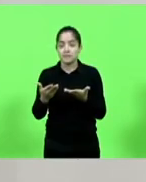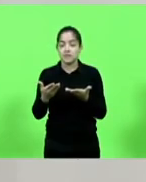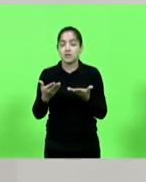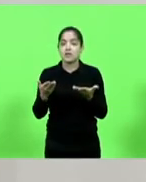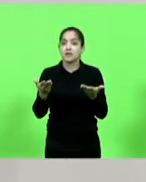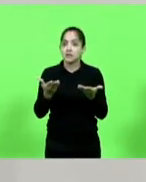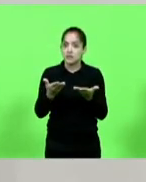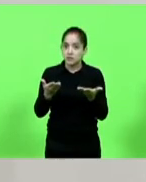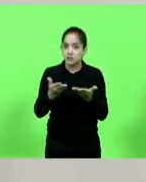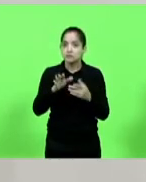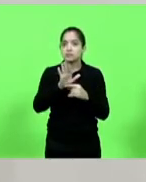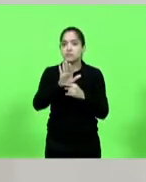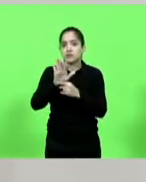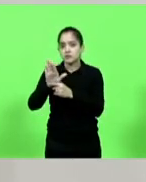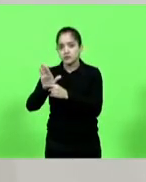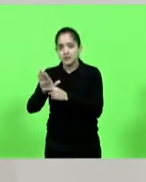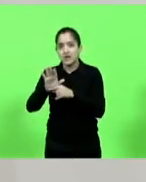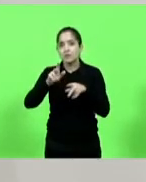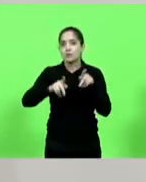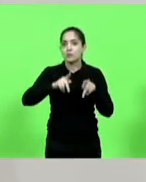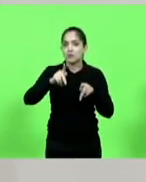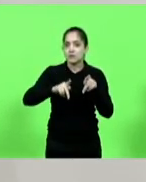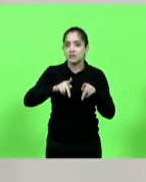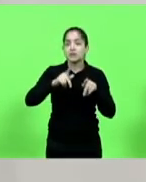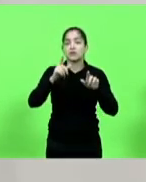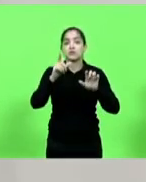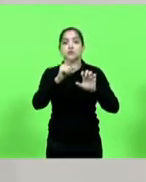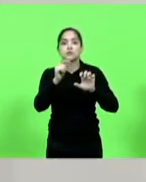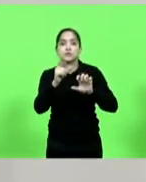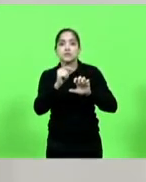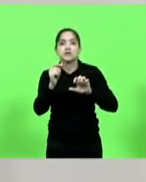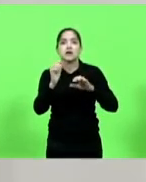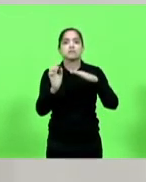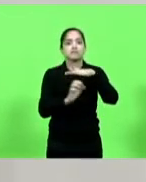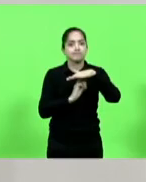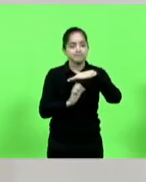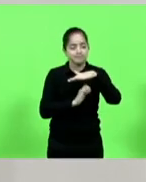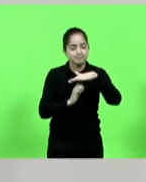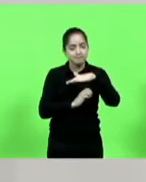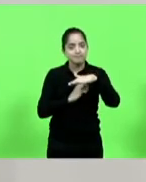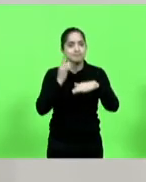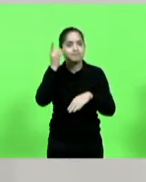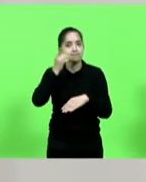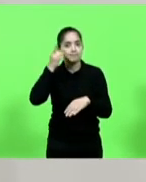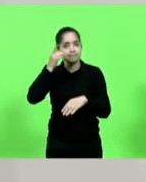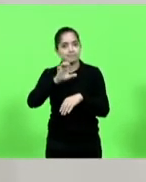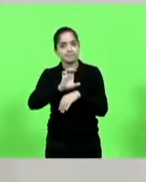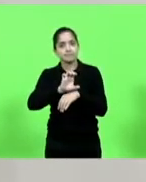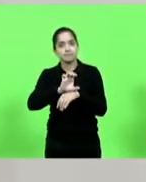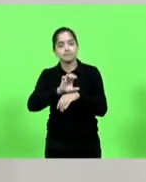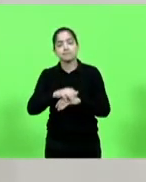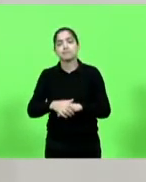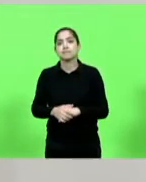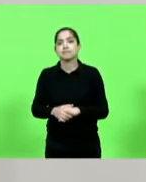para ajudar os catarinenses, empresários como deputado estadual. Portanto,